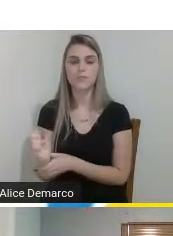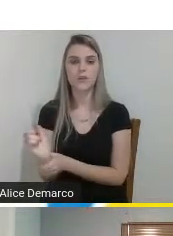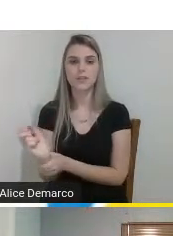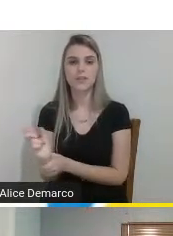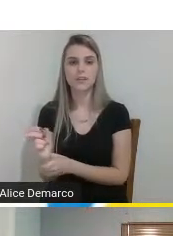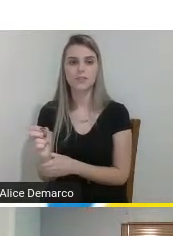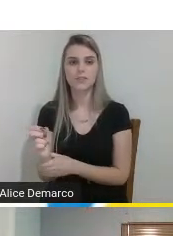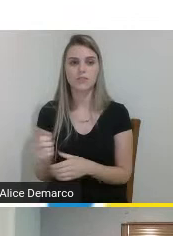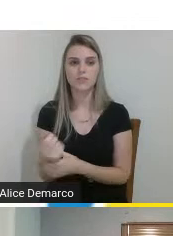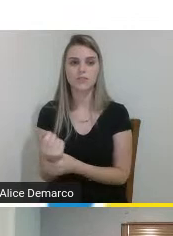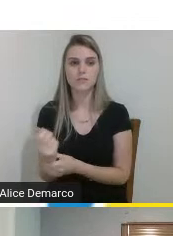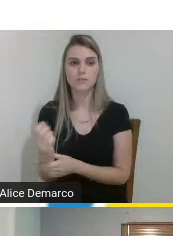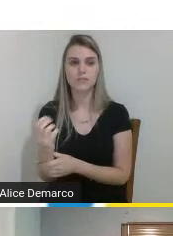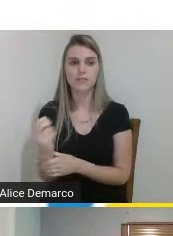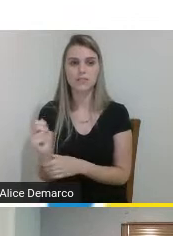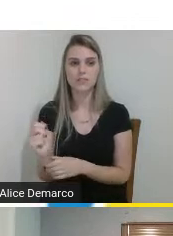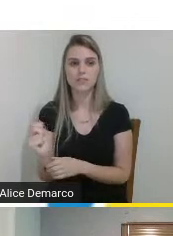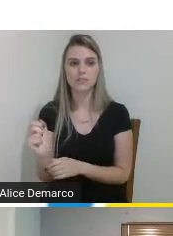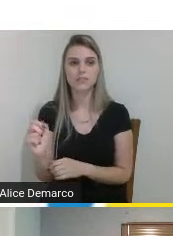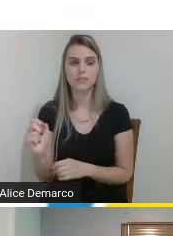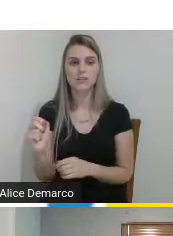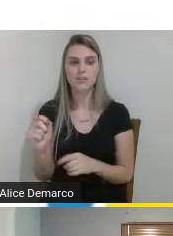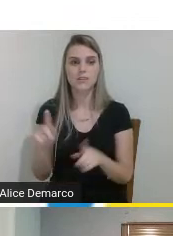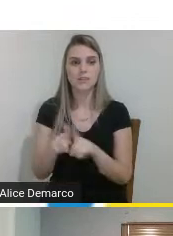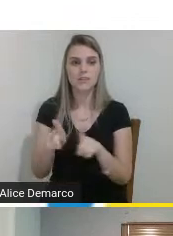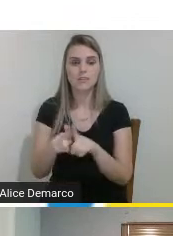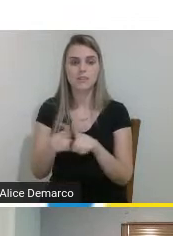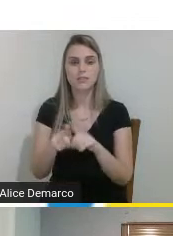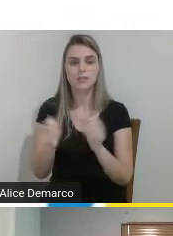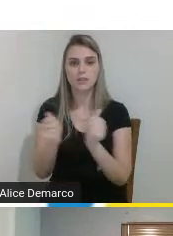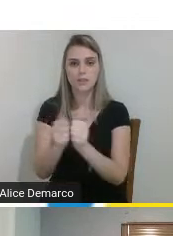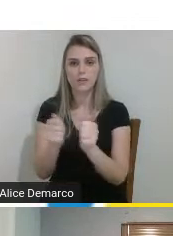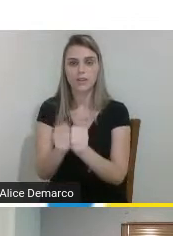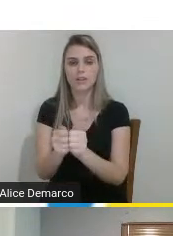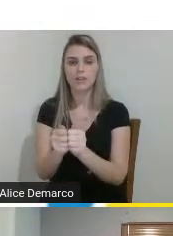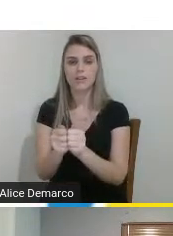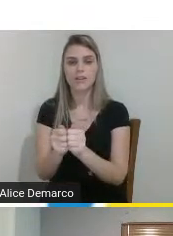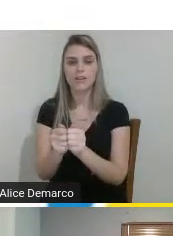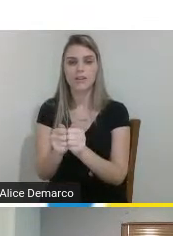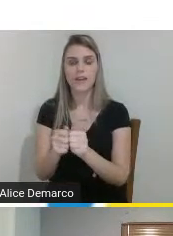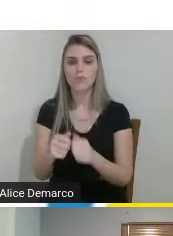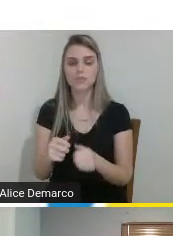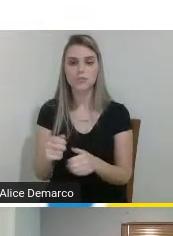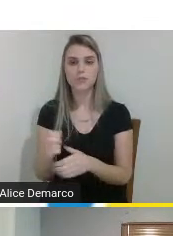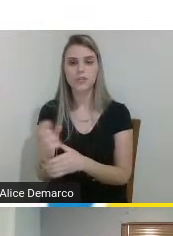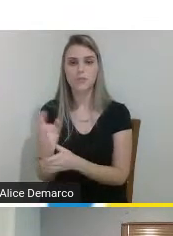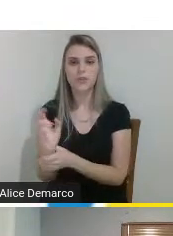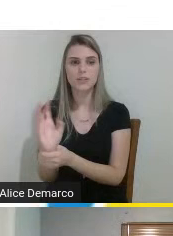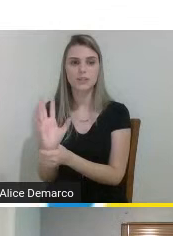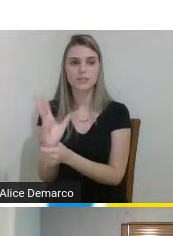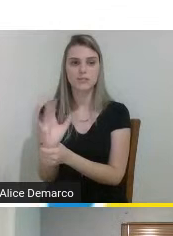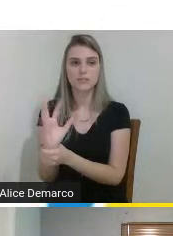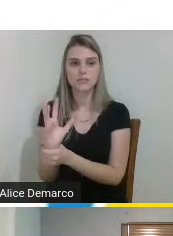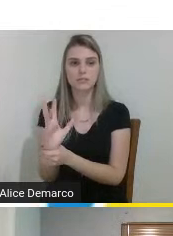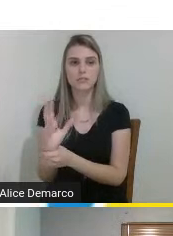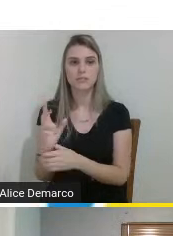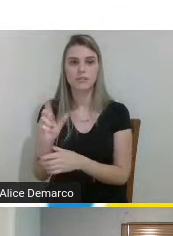vai ler esses sinais e através dele o nosso Arduino ele vai dar uma...